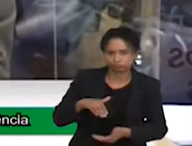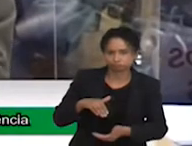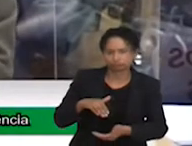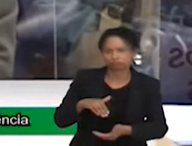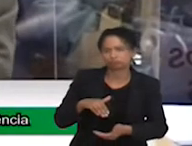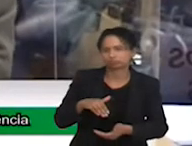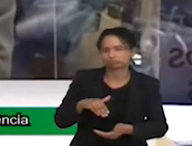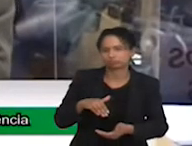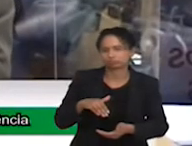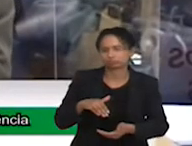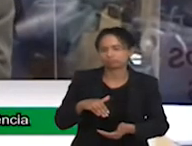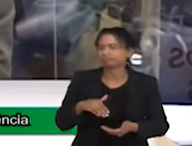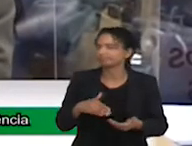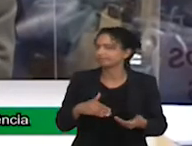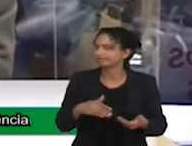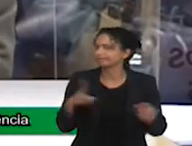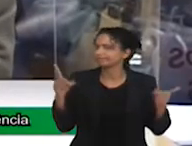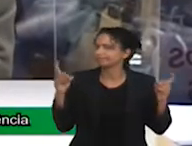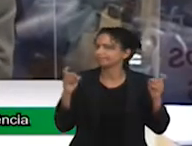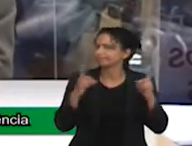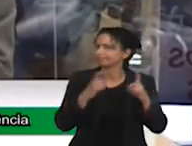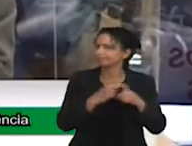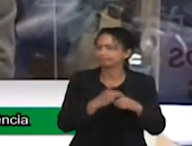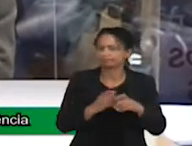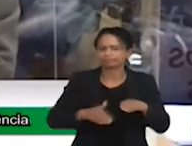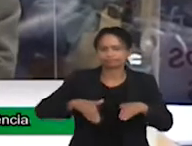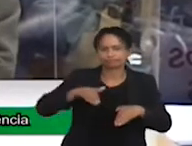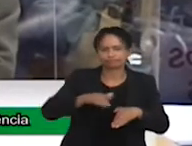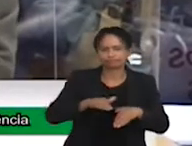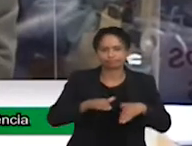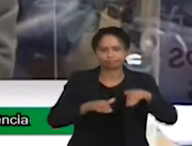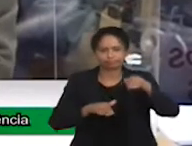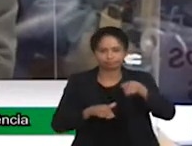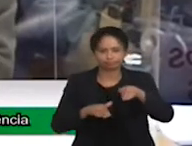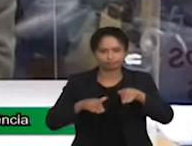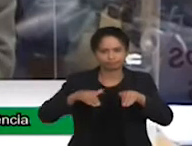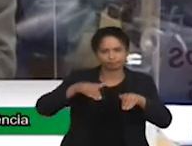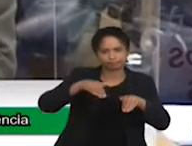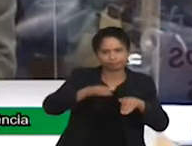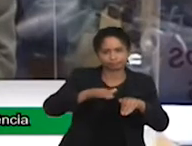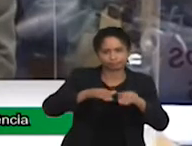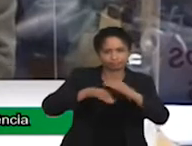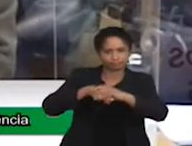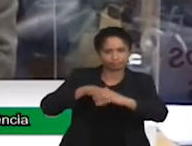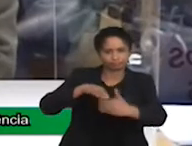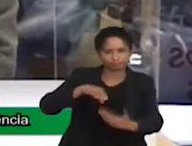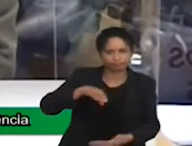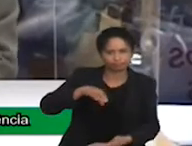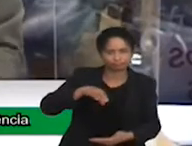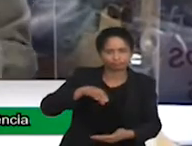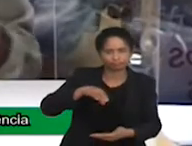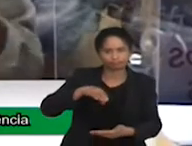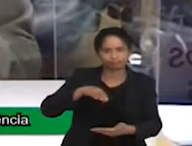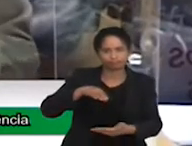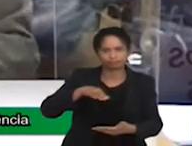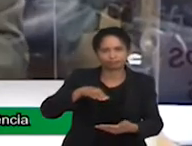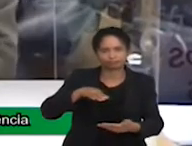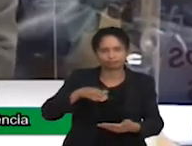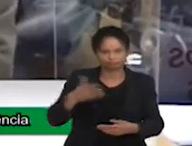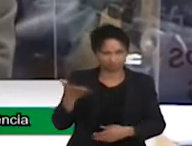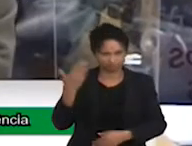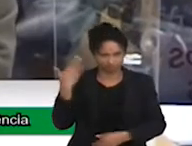não tinha essa política de inclusão, essa sensibilidade que hoje nós temos